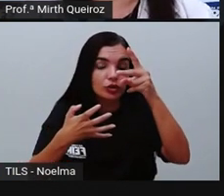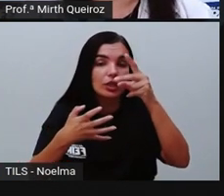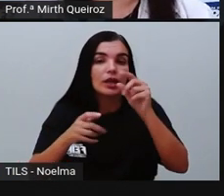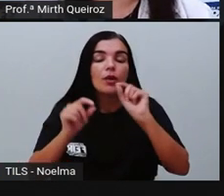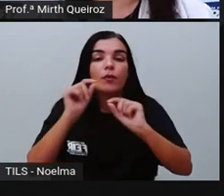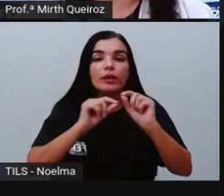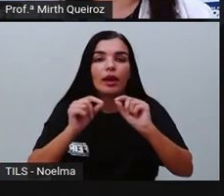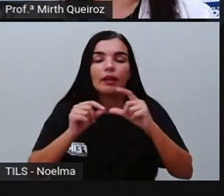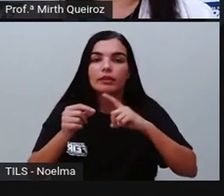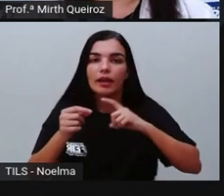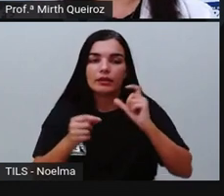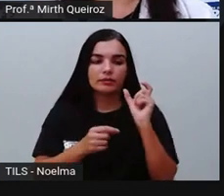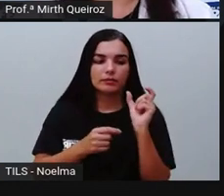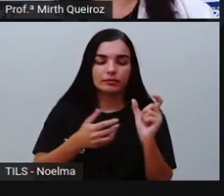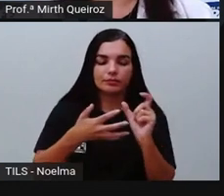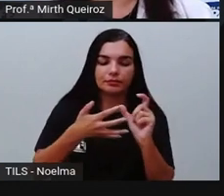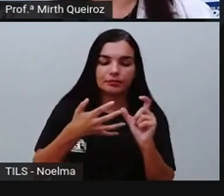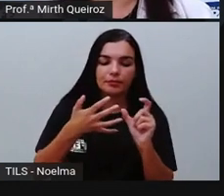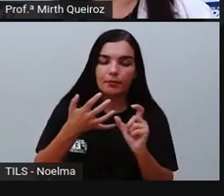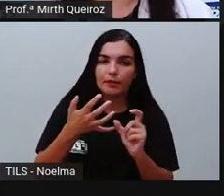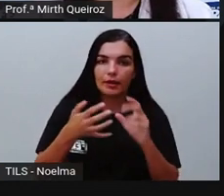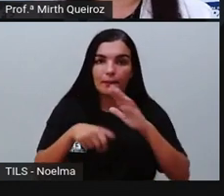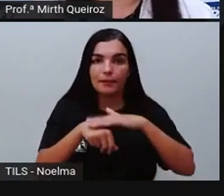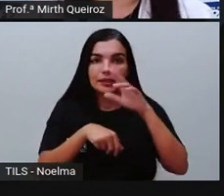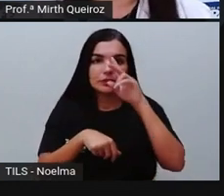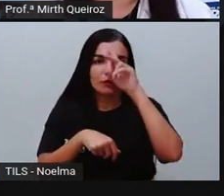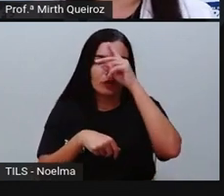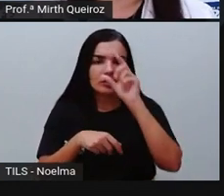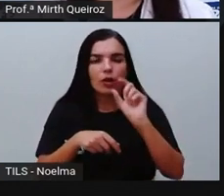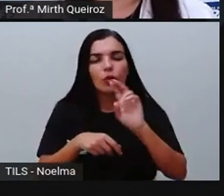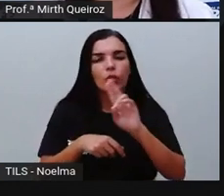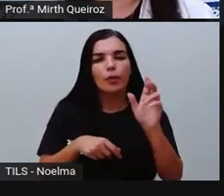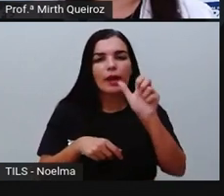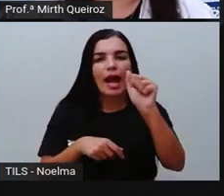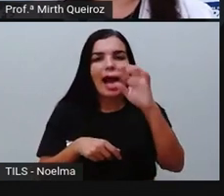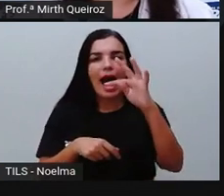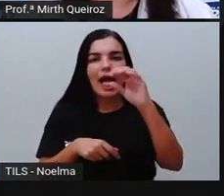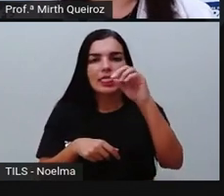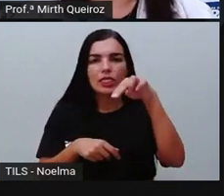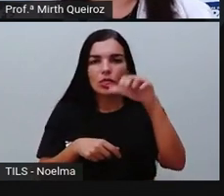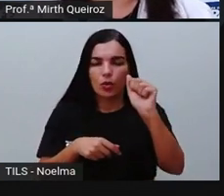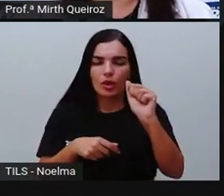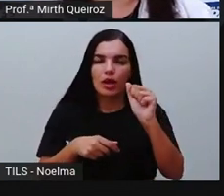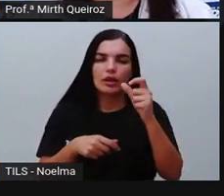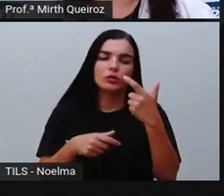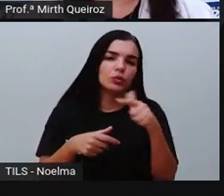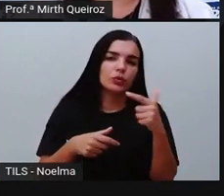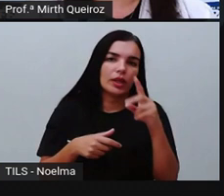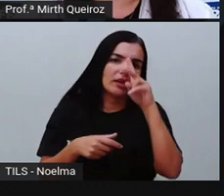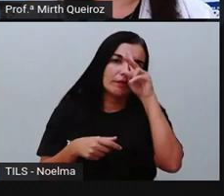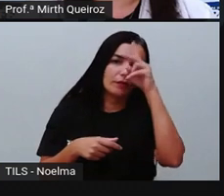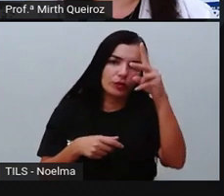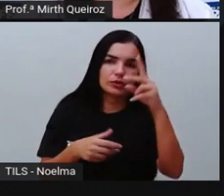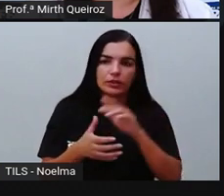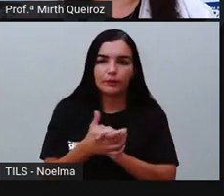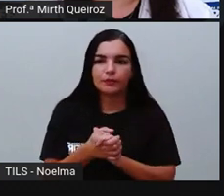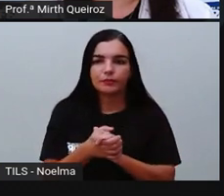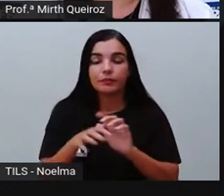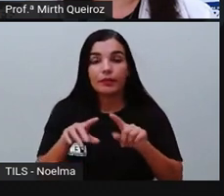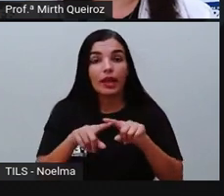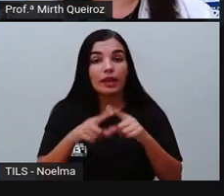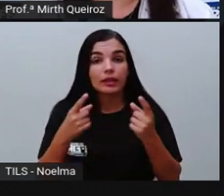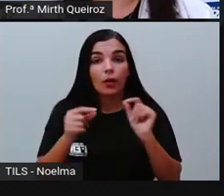tônica é a sílaba mais forte. As outras sílabas, elas vão ser chamadas de sílabas átonas, certo? Então, essas